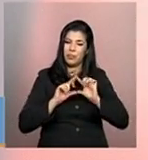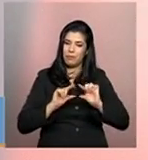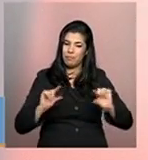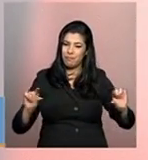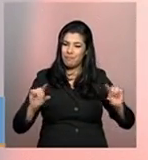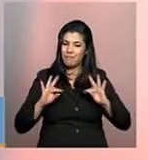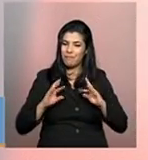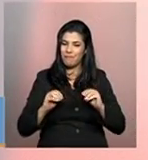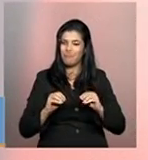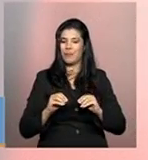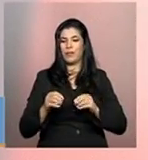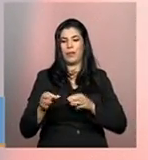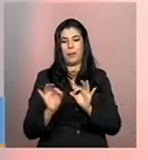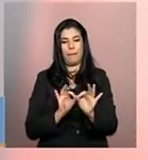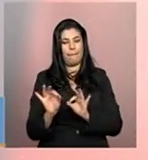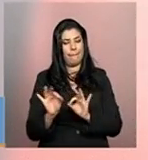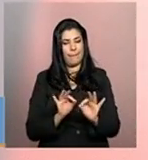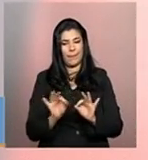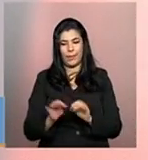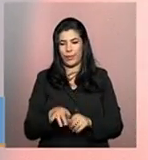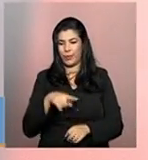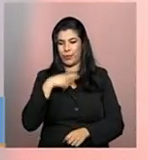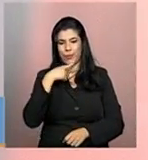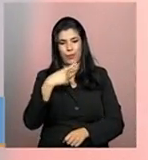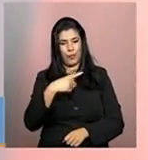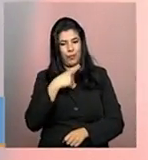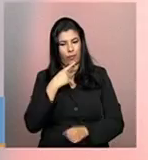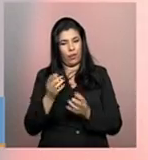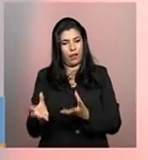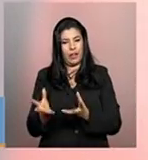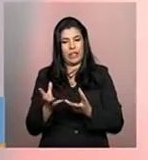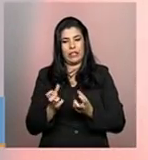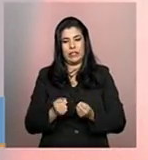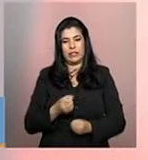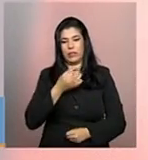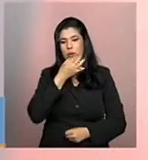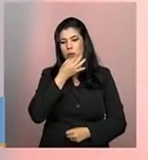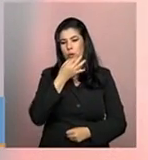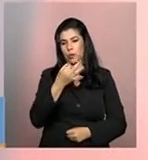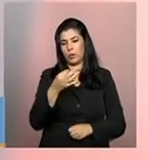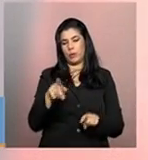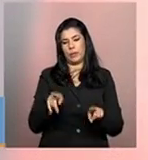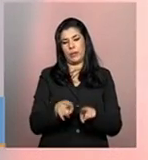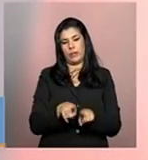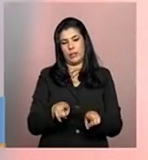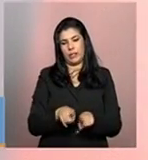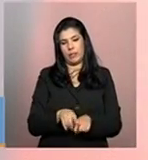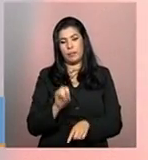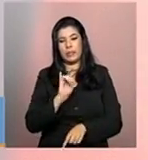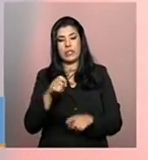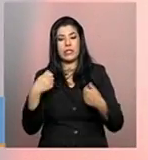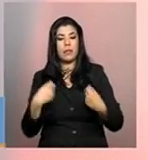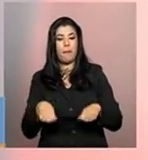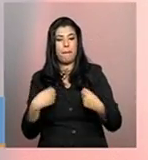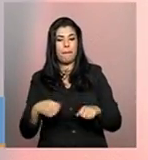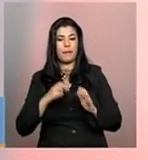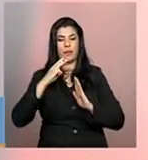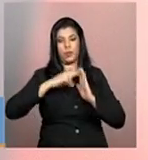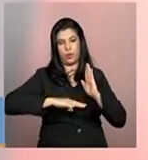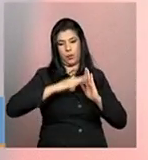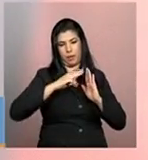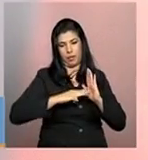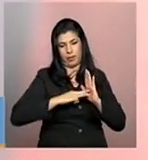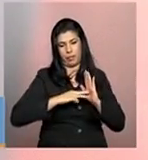para atender, para sanar as dúvidas, para aceitar sugestões e para também ser solicitado esses manuais. Nós